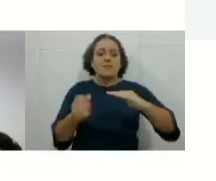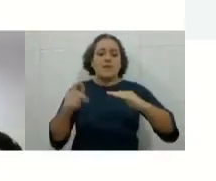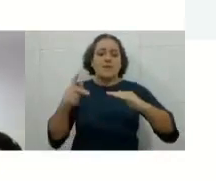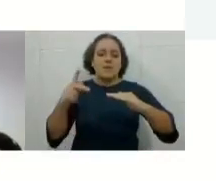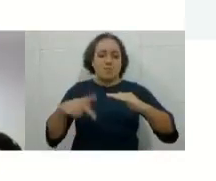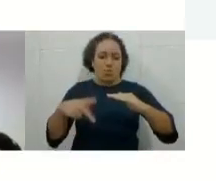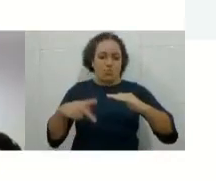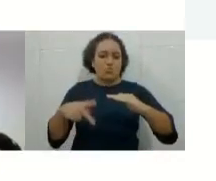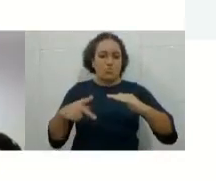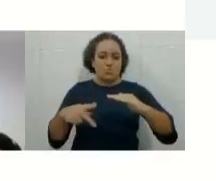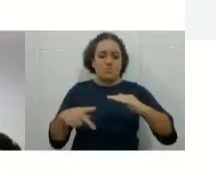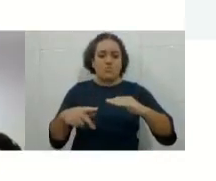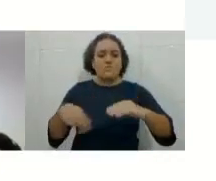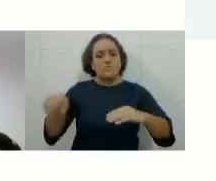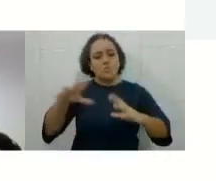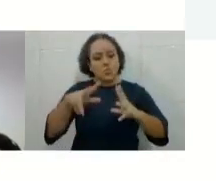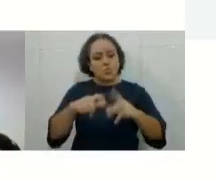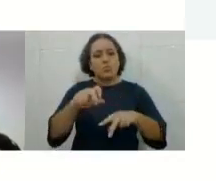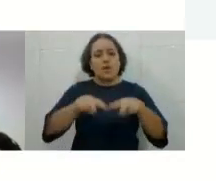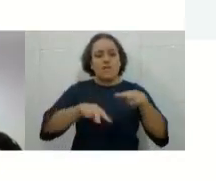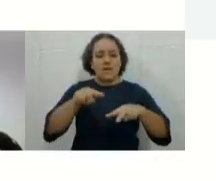avaliações, ok?